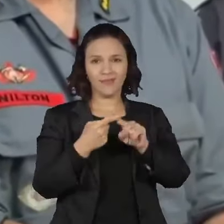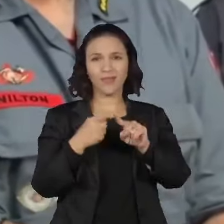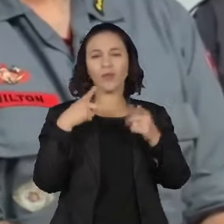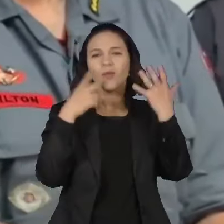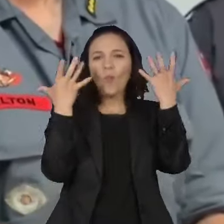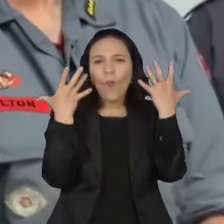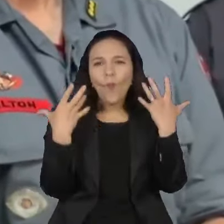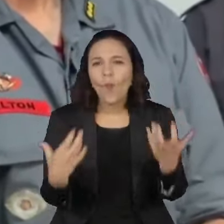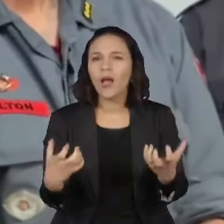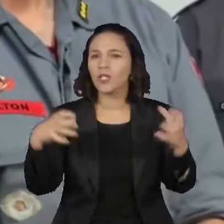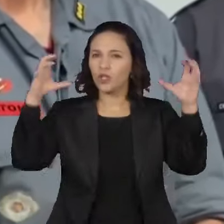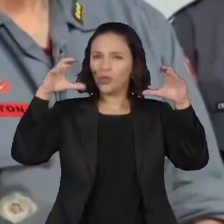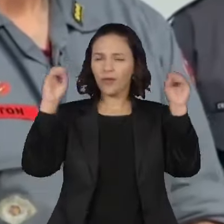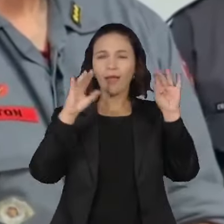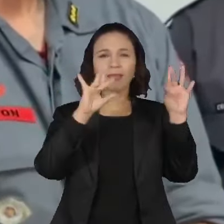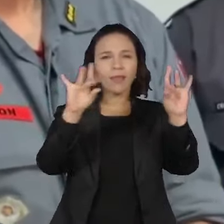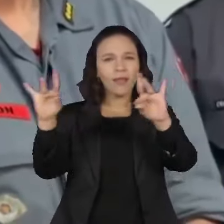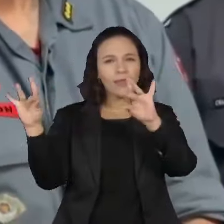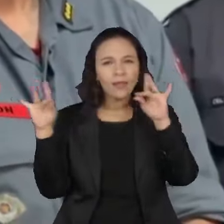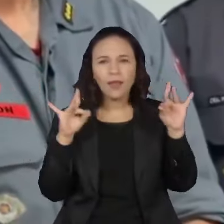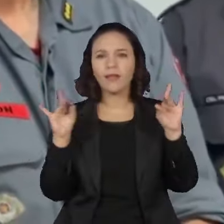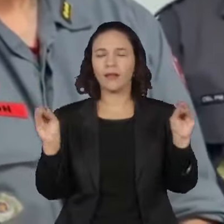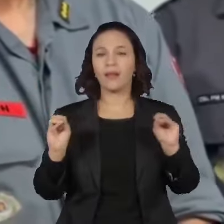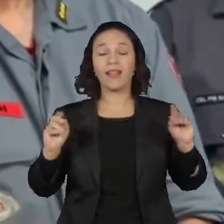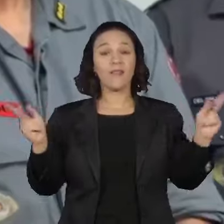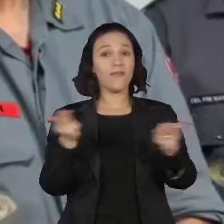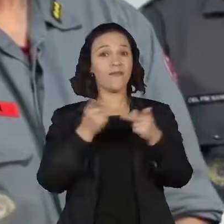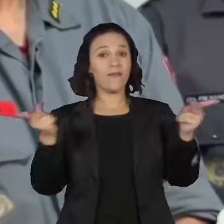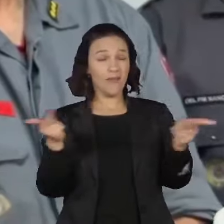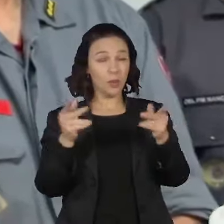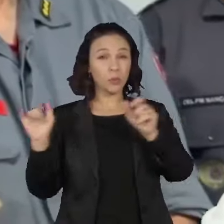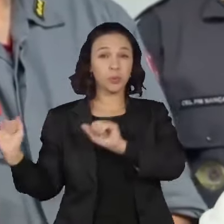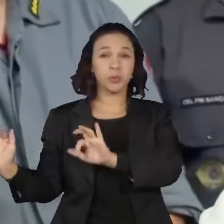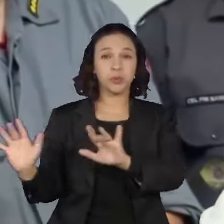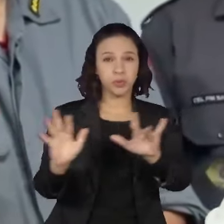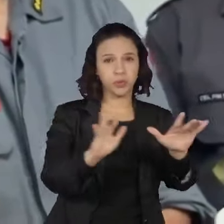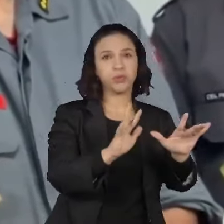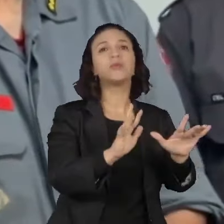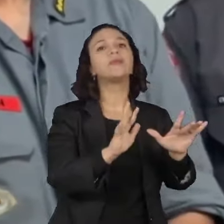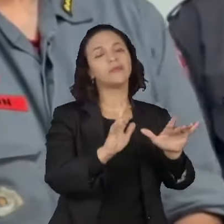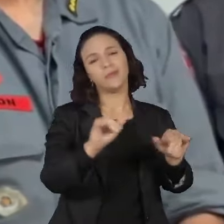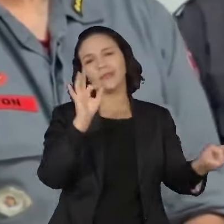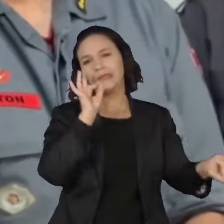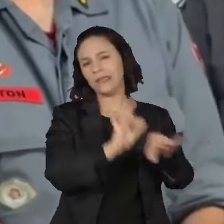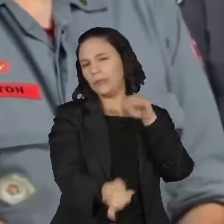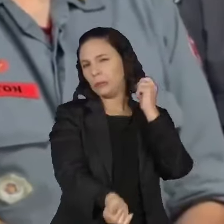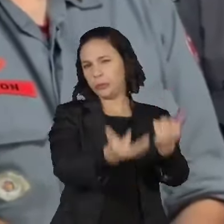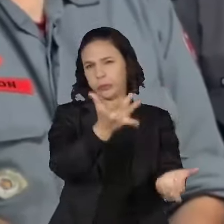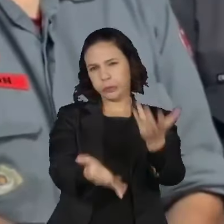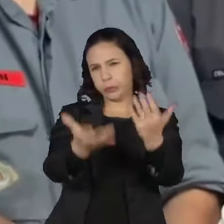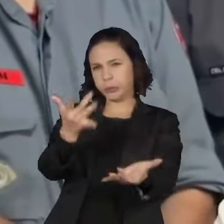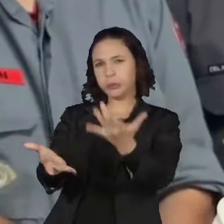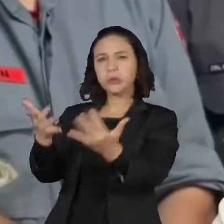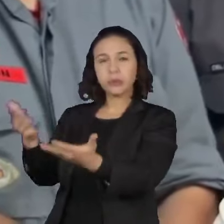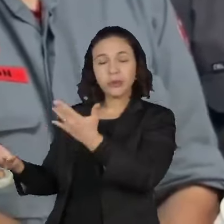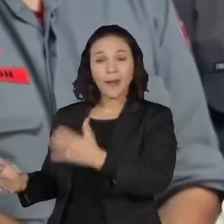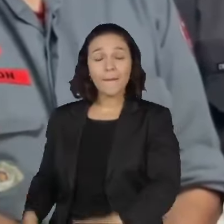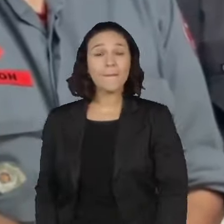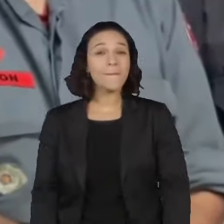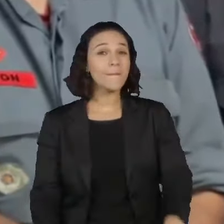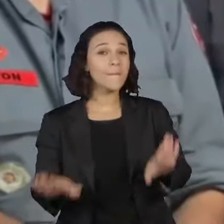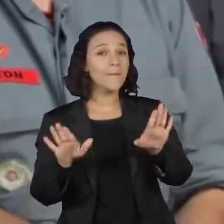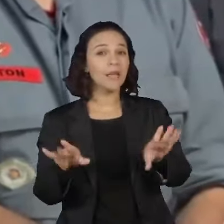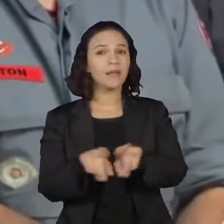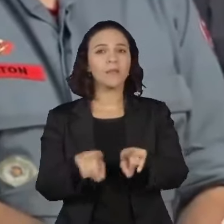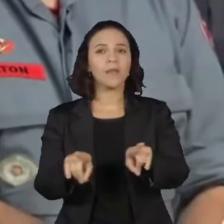severa, baixa umidade relativa do ar, ventos fortes. E aí, qualquer coisa provoca uma ignição e espalhamento desses incêndios. Nós